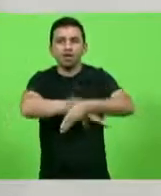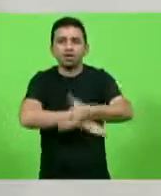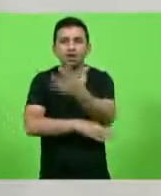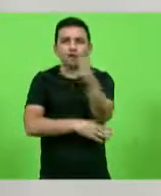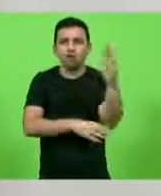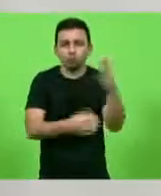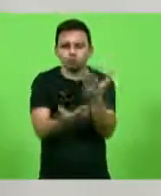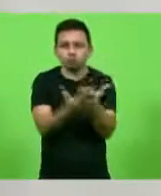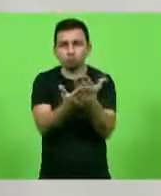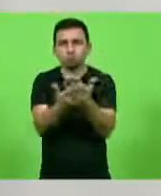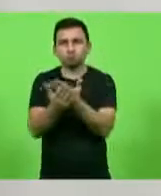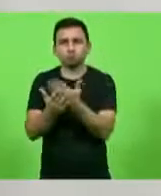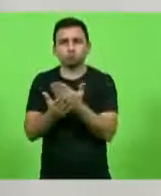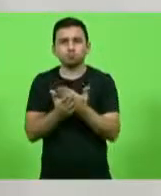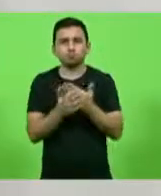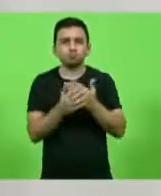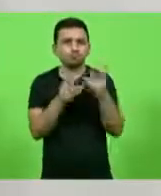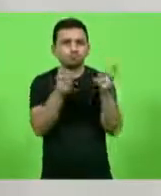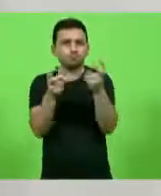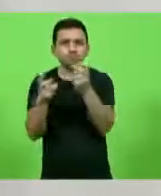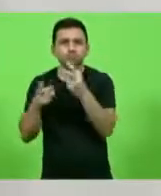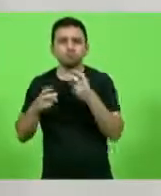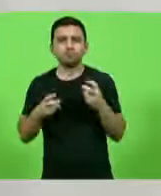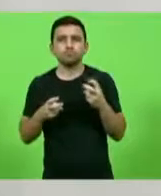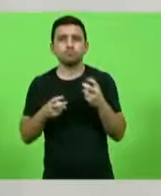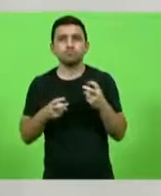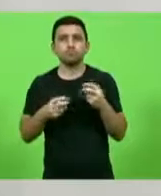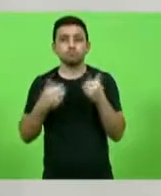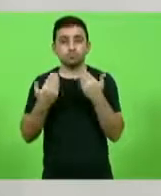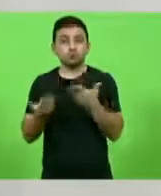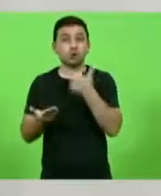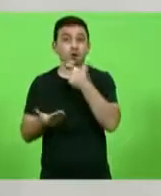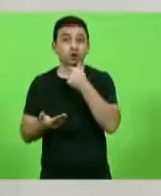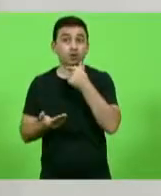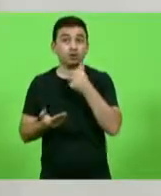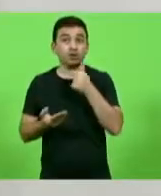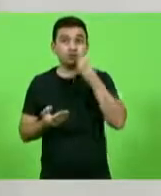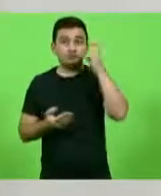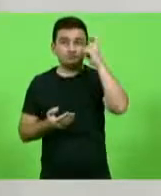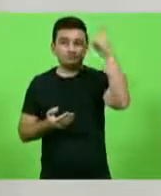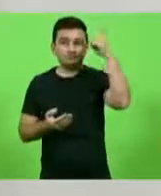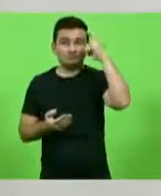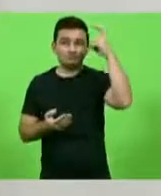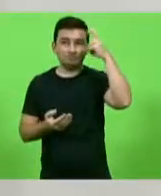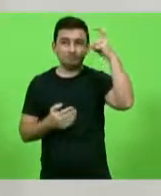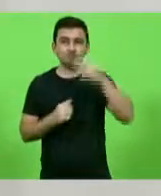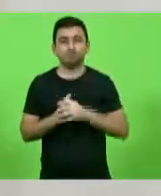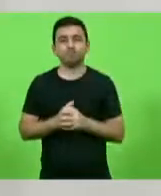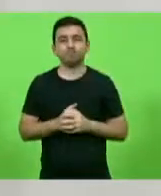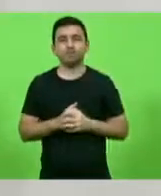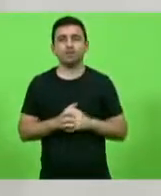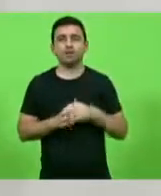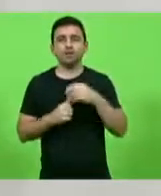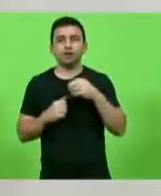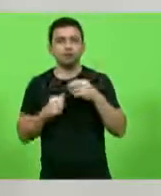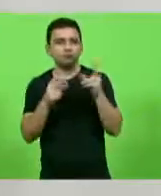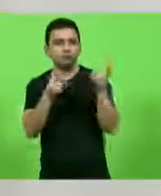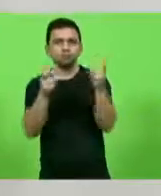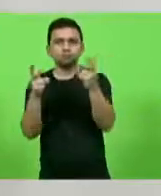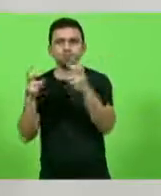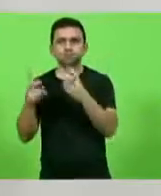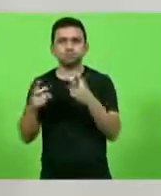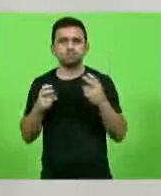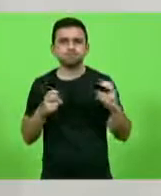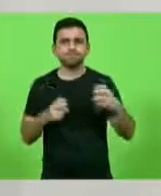seus estudos e observações. Ali estava um homem sábio, uma pessoa de olhar aguçado,